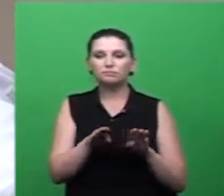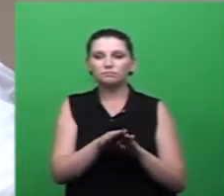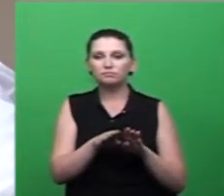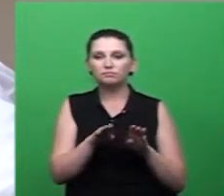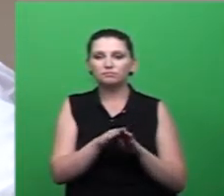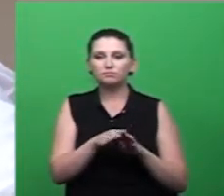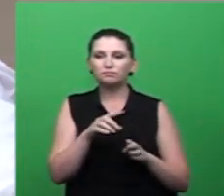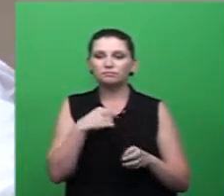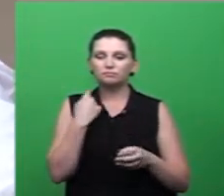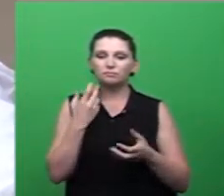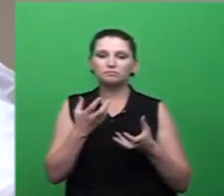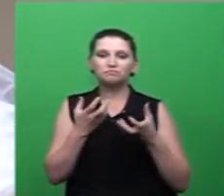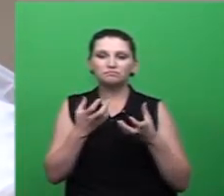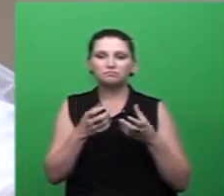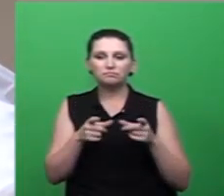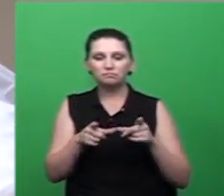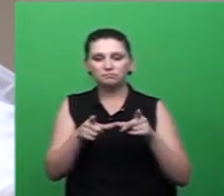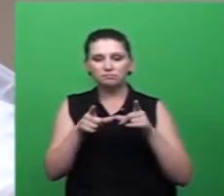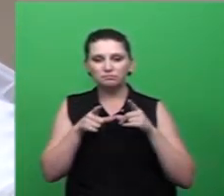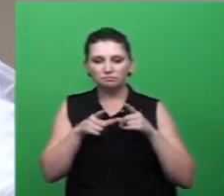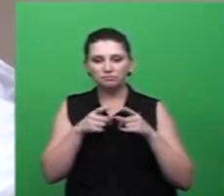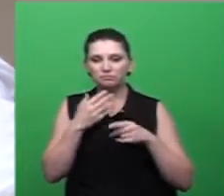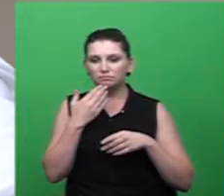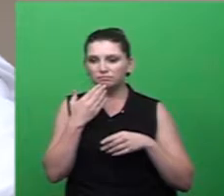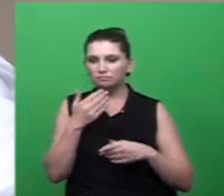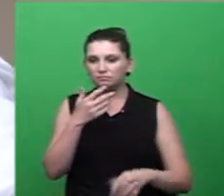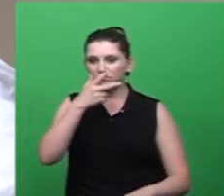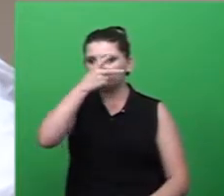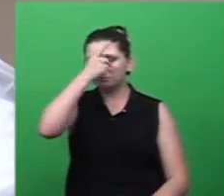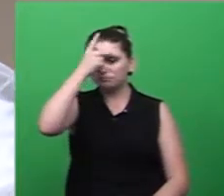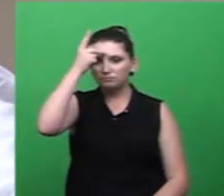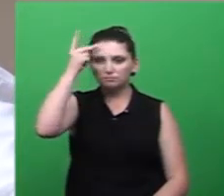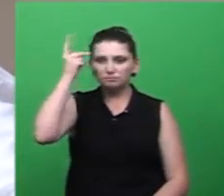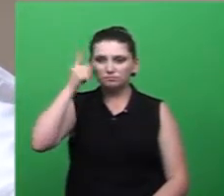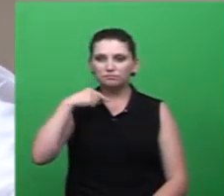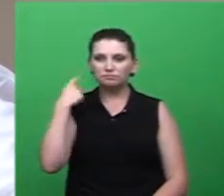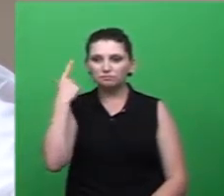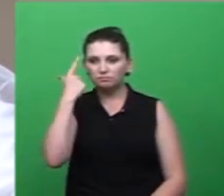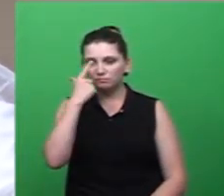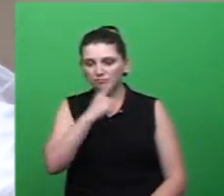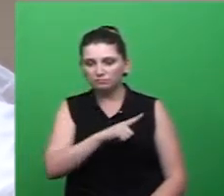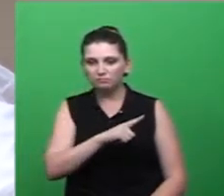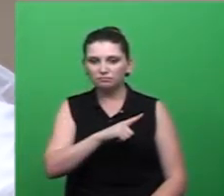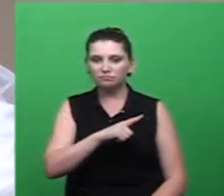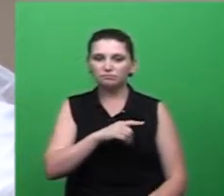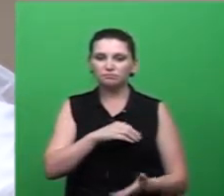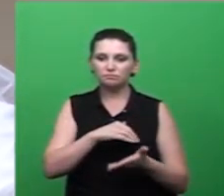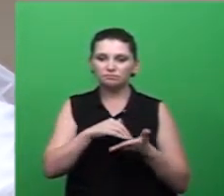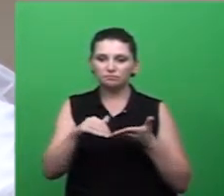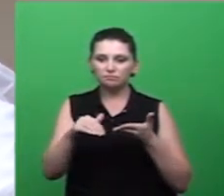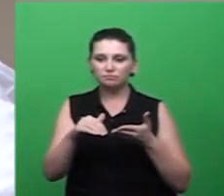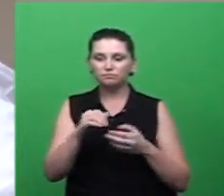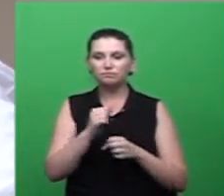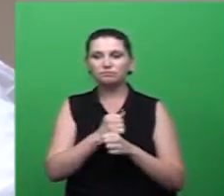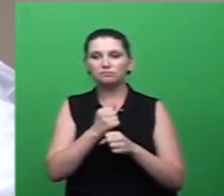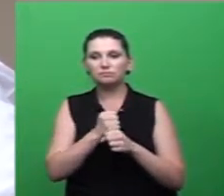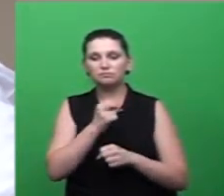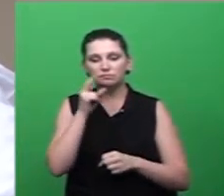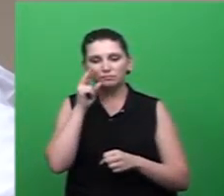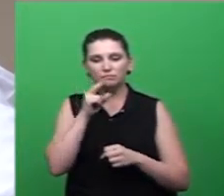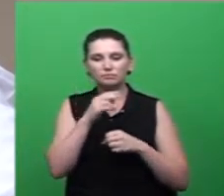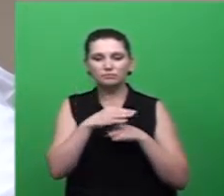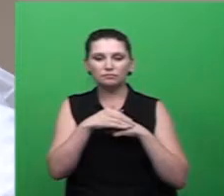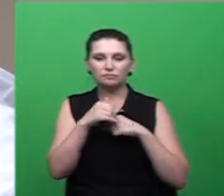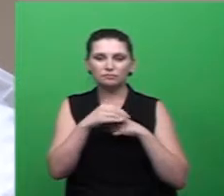encaminhando ao passo esse requerimento para que, assim, então, a Secretaria de Obras venha a olhar com carinho